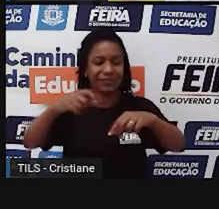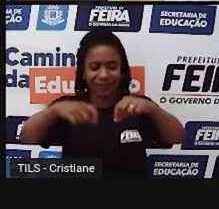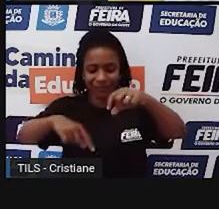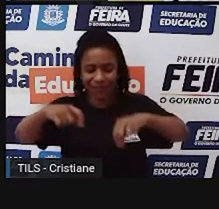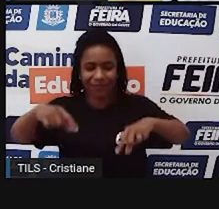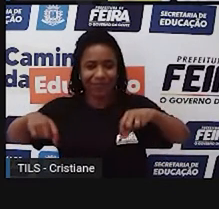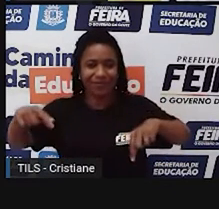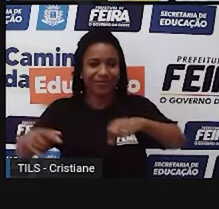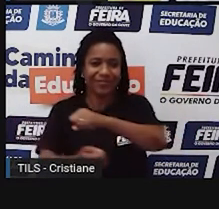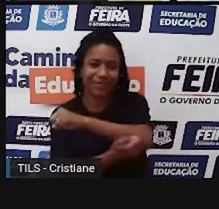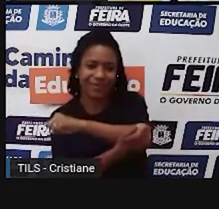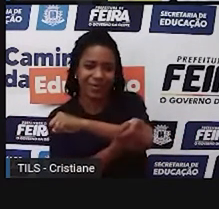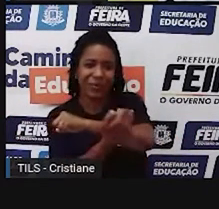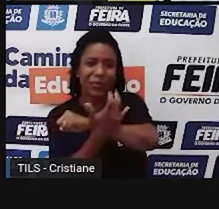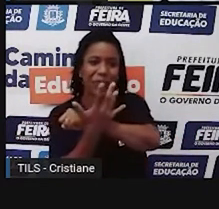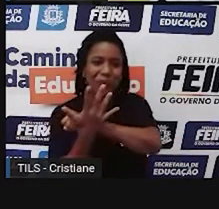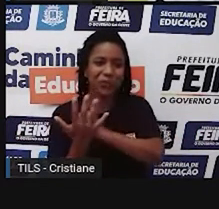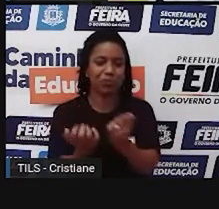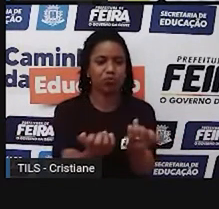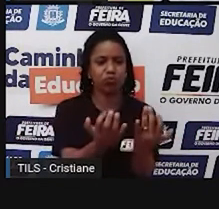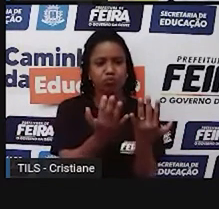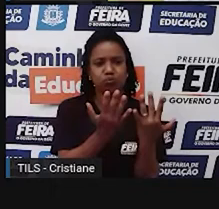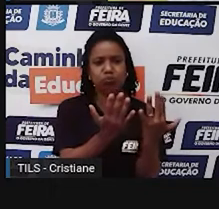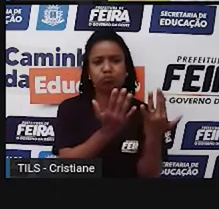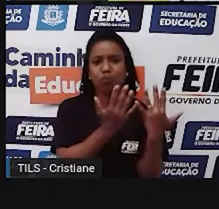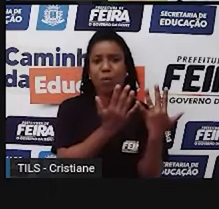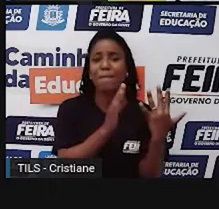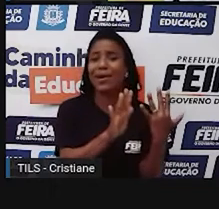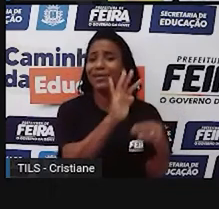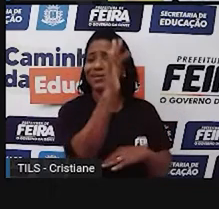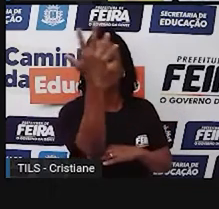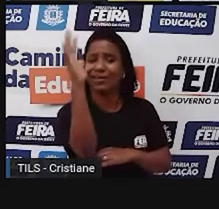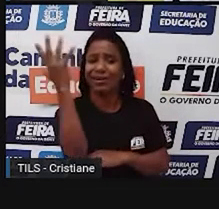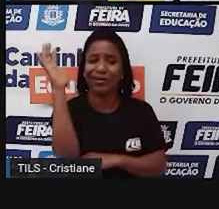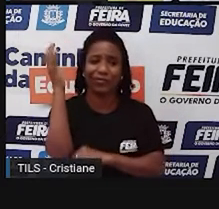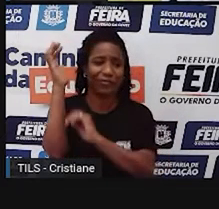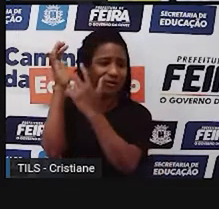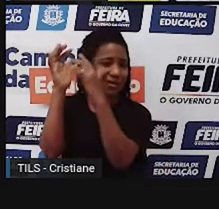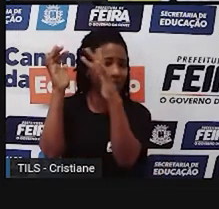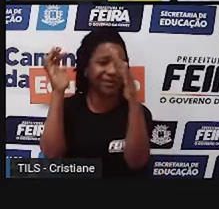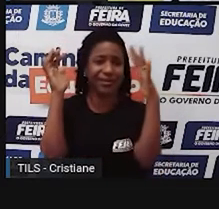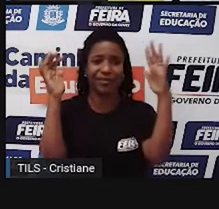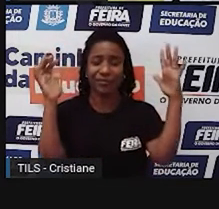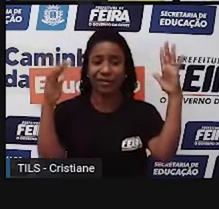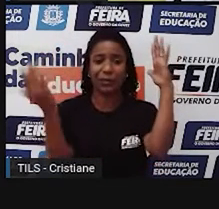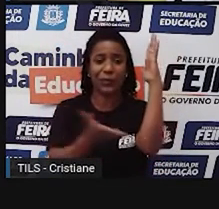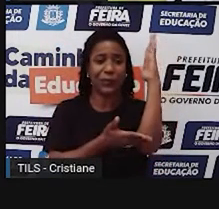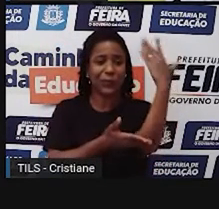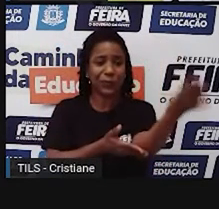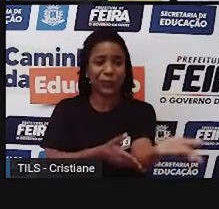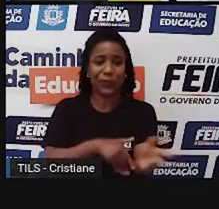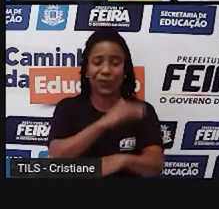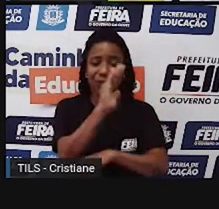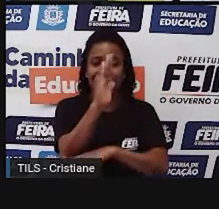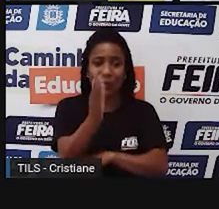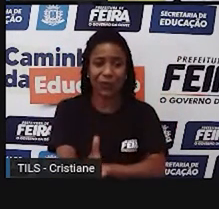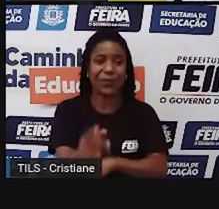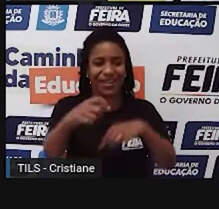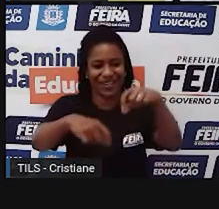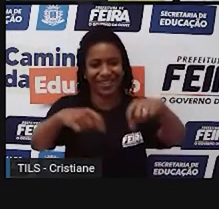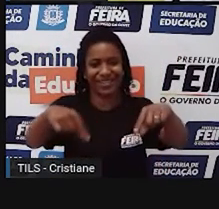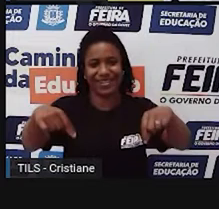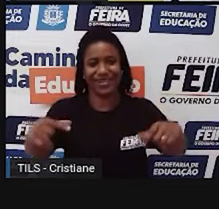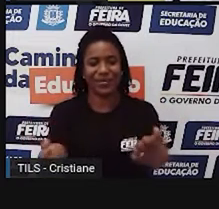precisar desmatar algumas áreas para poder, né, cultivar esses diversos tipos de alimentos aí. A partir desse momento